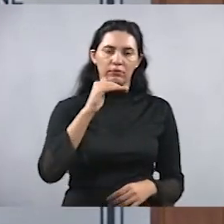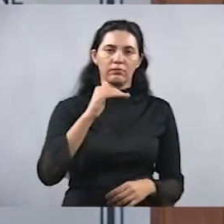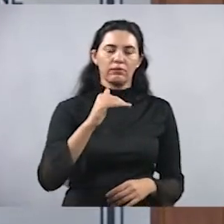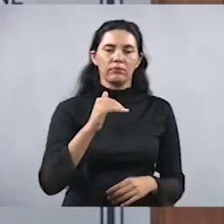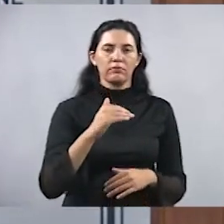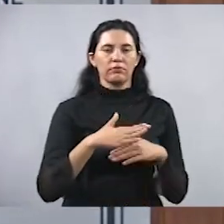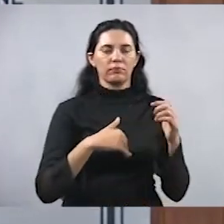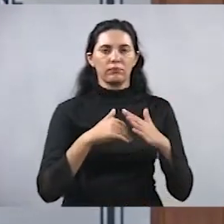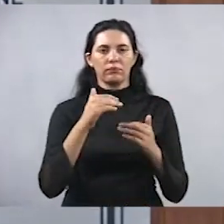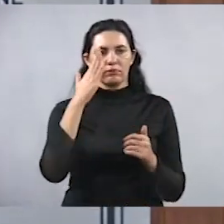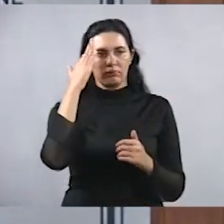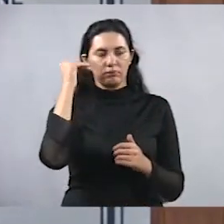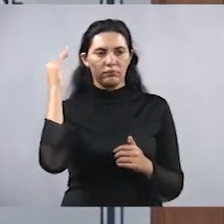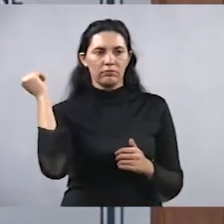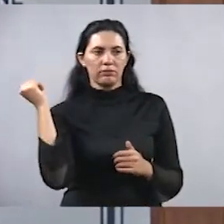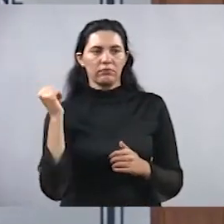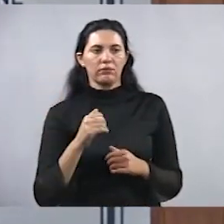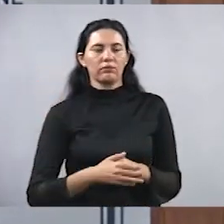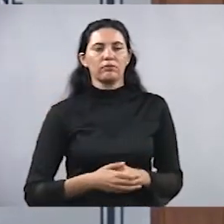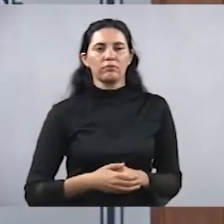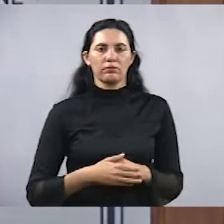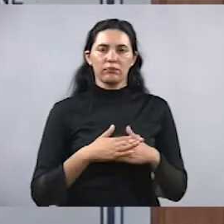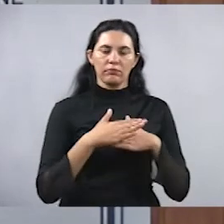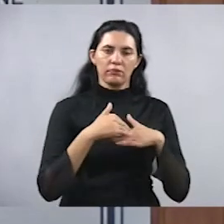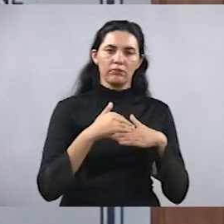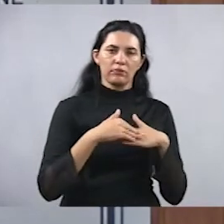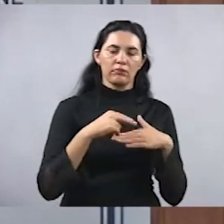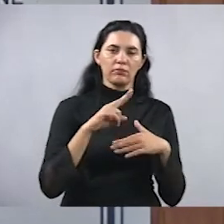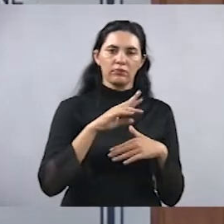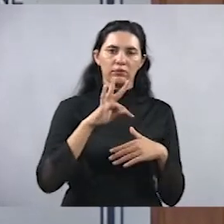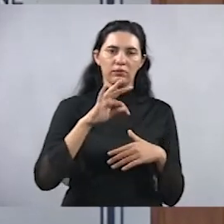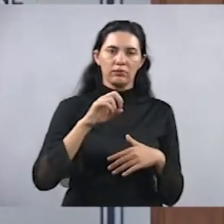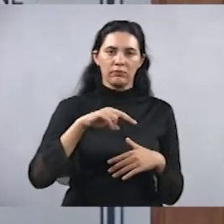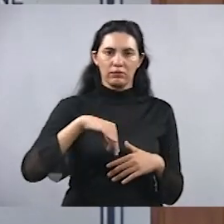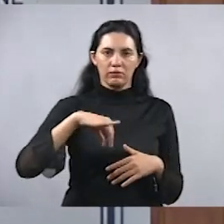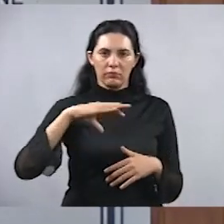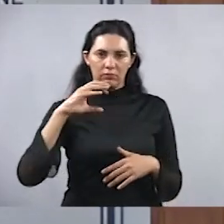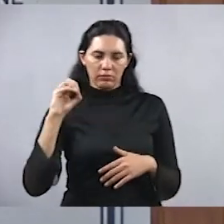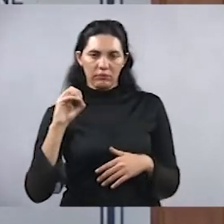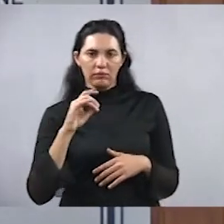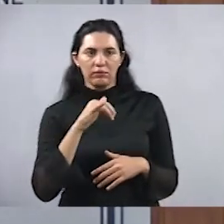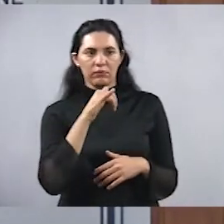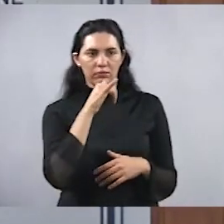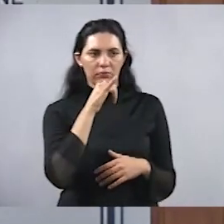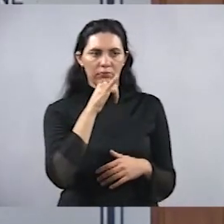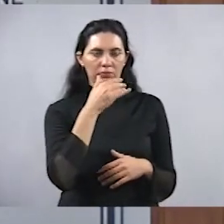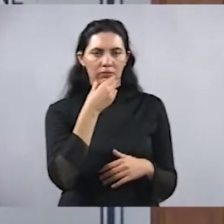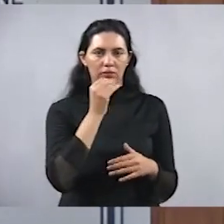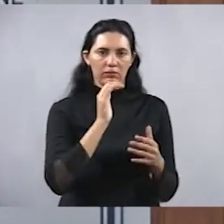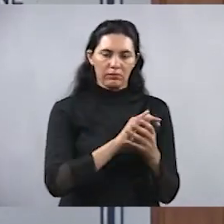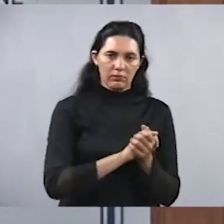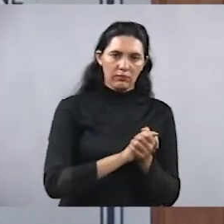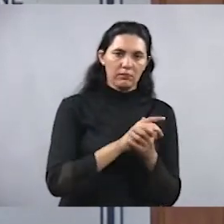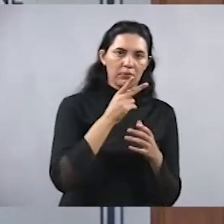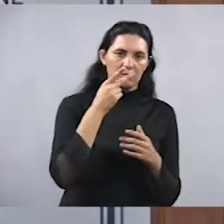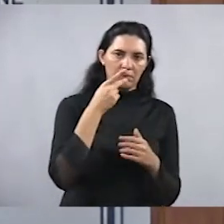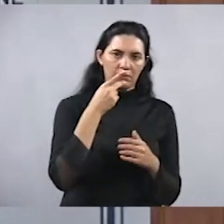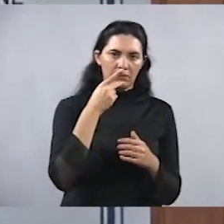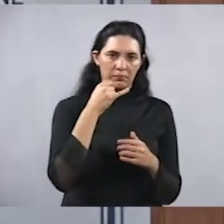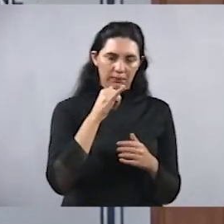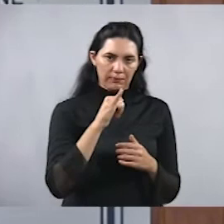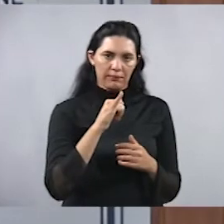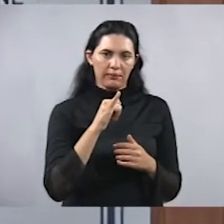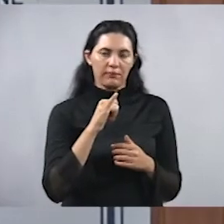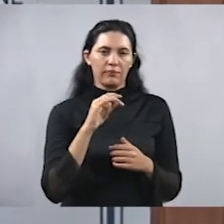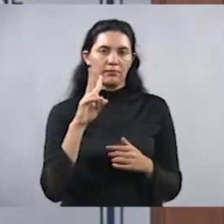de sucesso. Apegadado carinhosamente por Tonico, foi um exemplo de marido, pai e avô, sempre muito